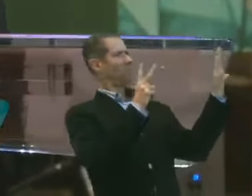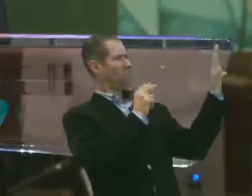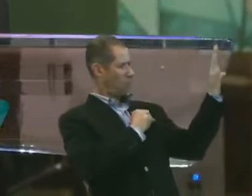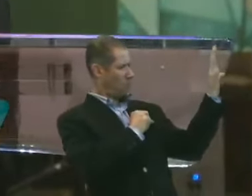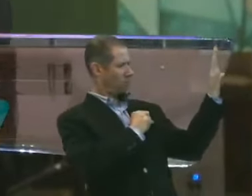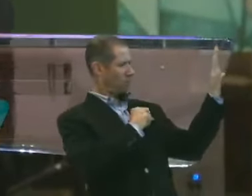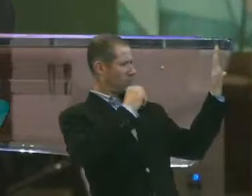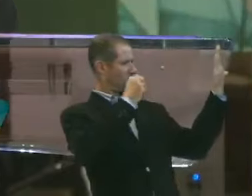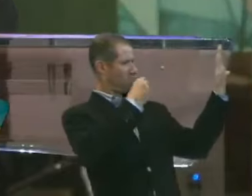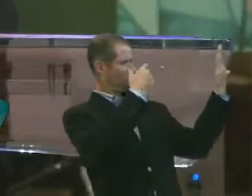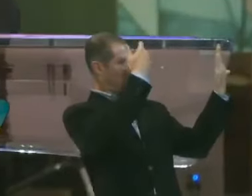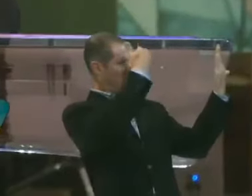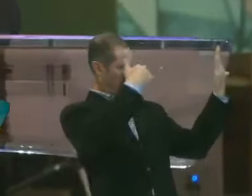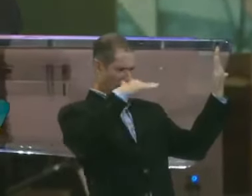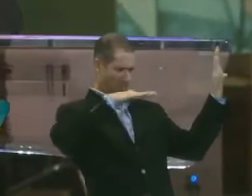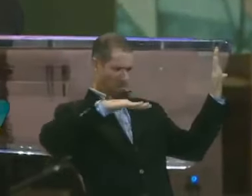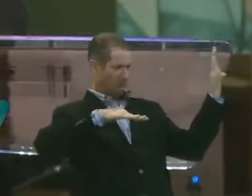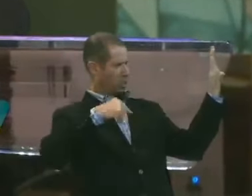Que cara baixinho.